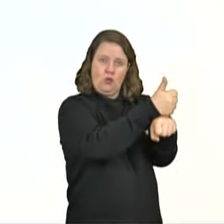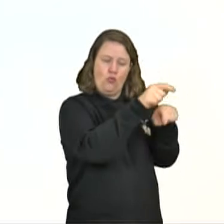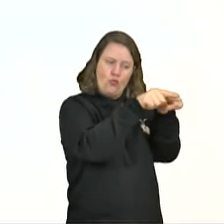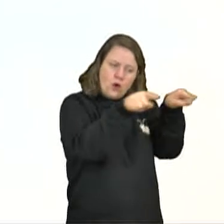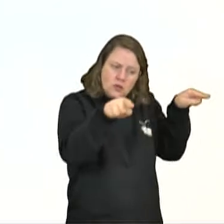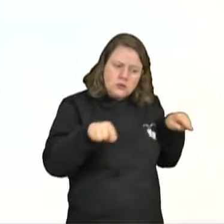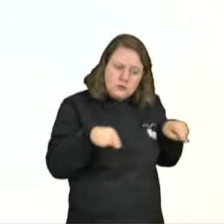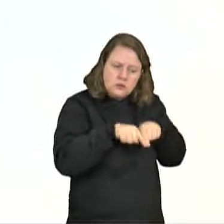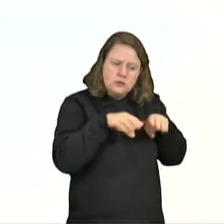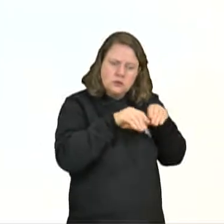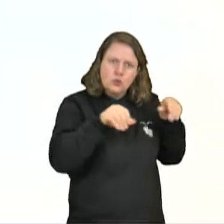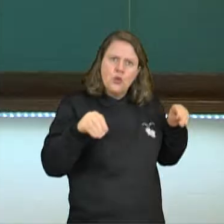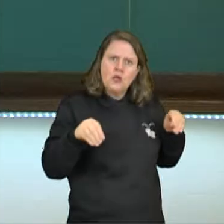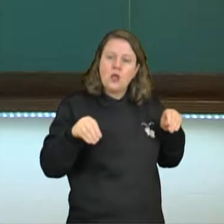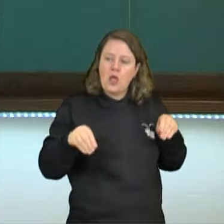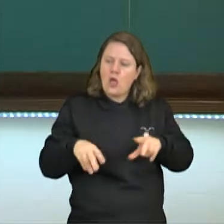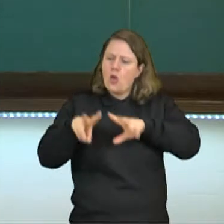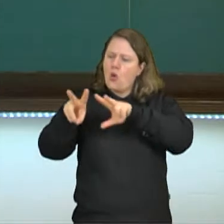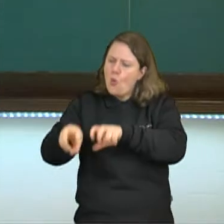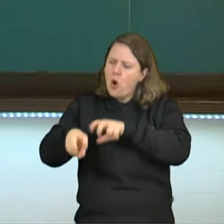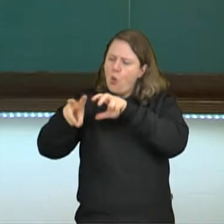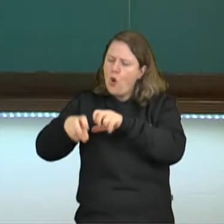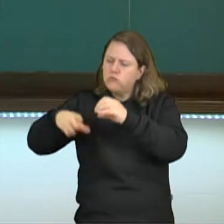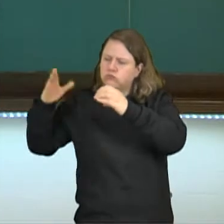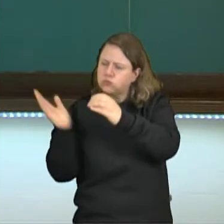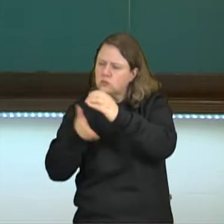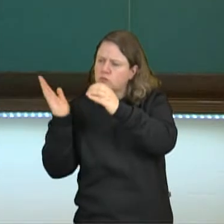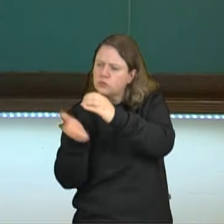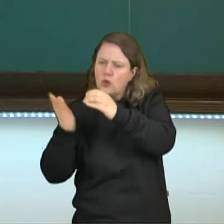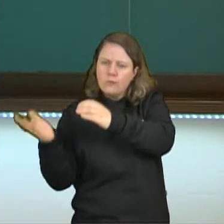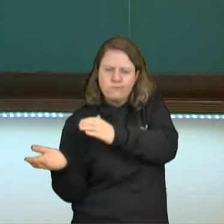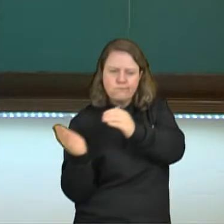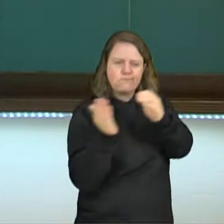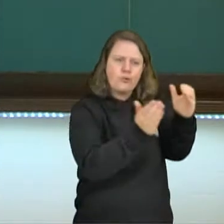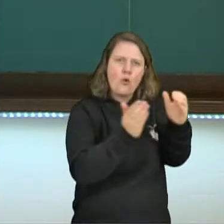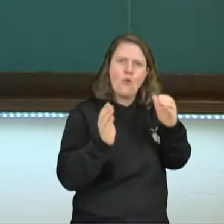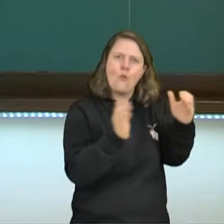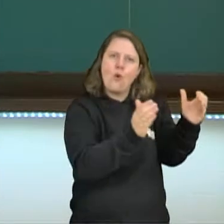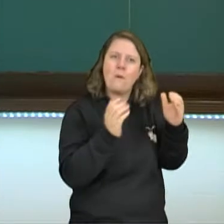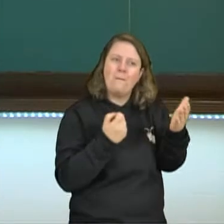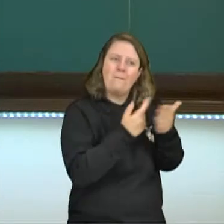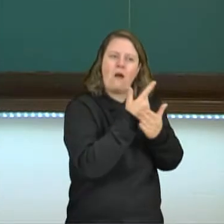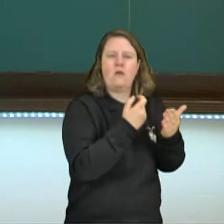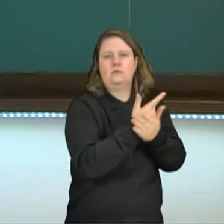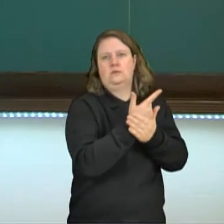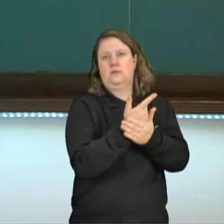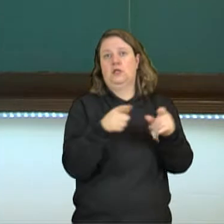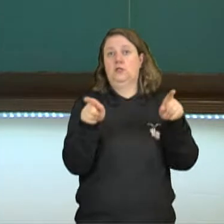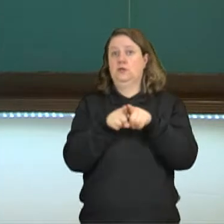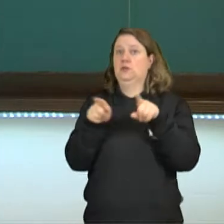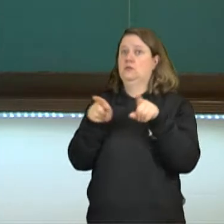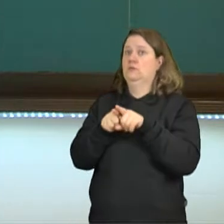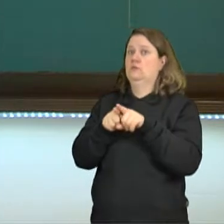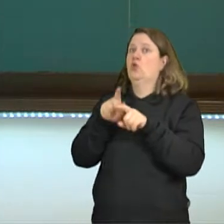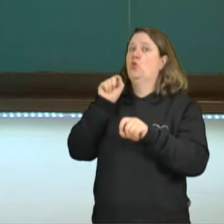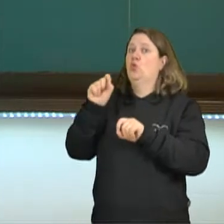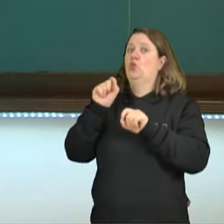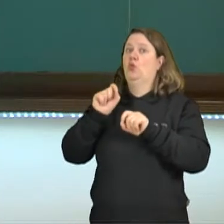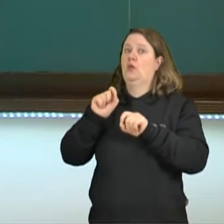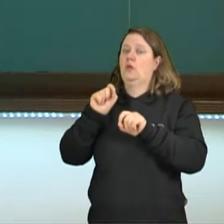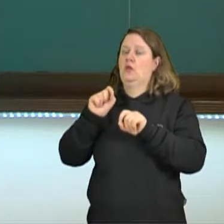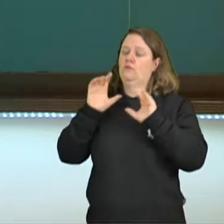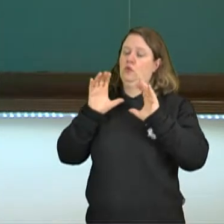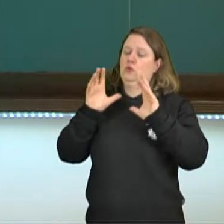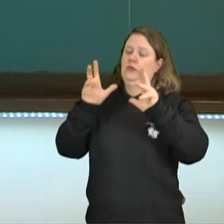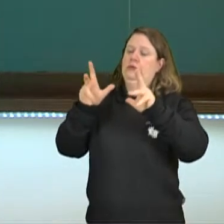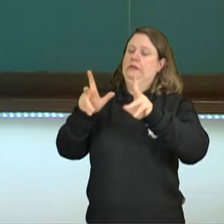de uma parcela daquilo que ele produziu. E o caráter sagrado da monarquia também é uma herança do